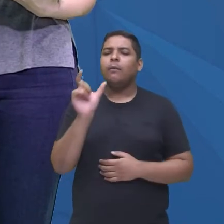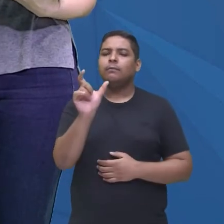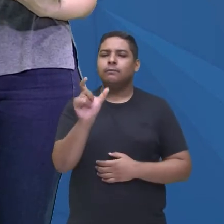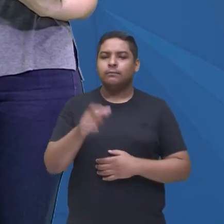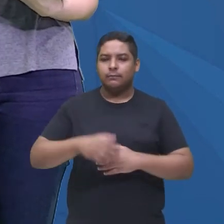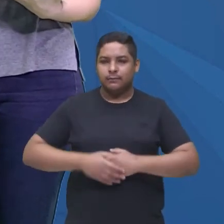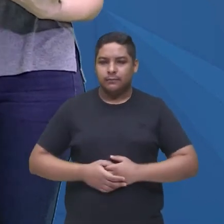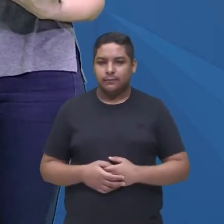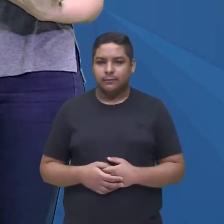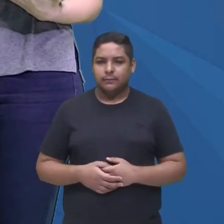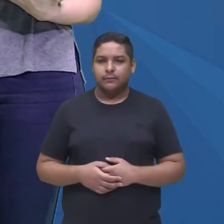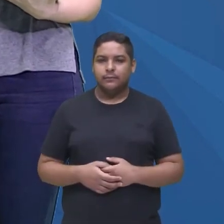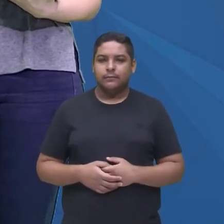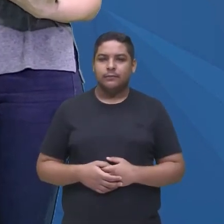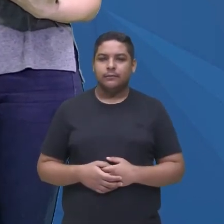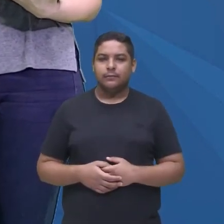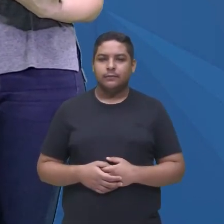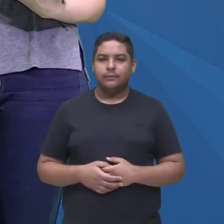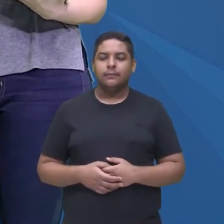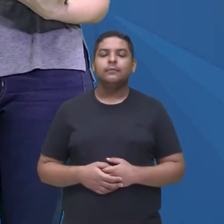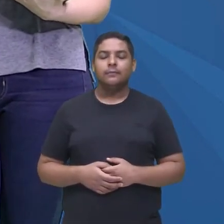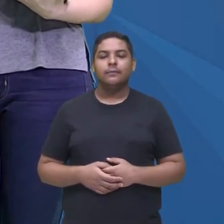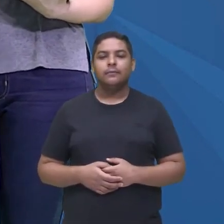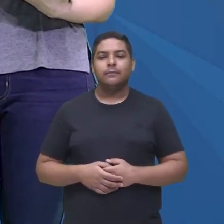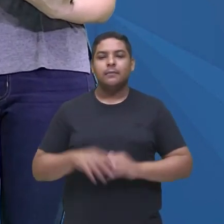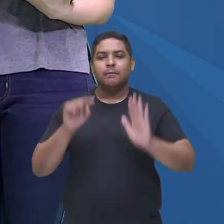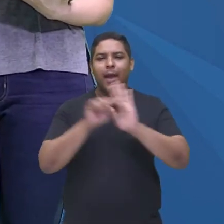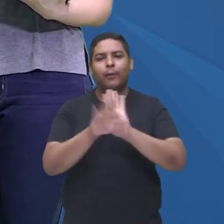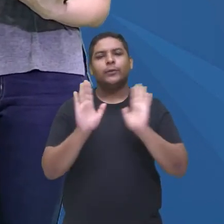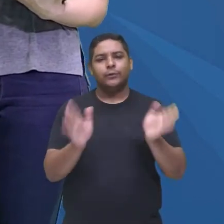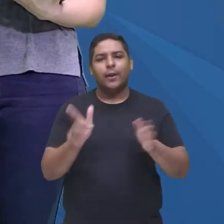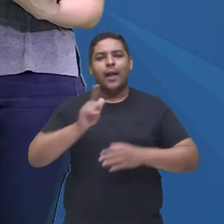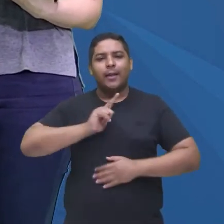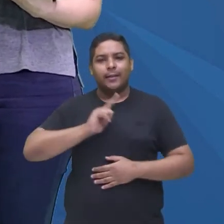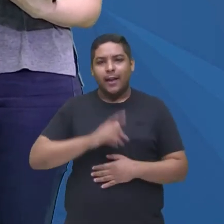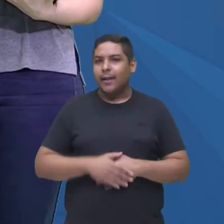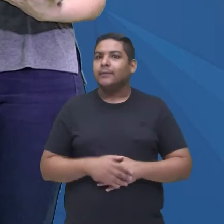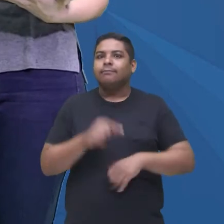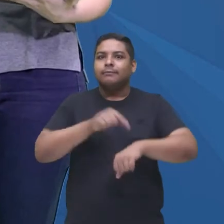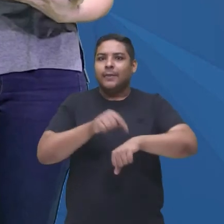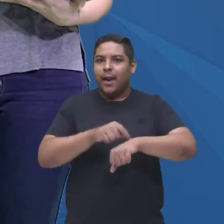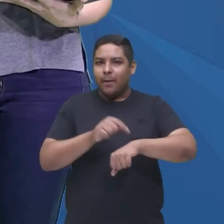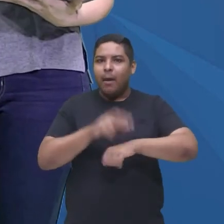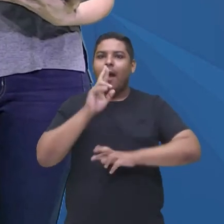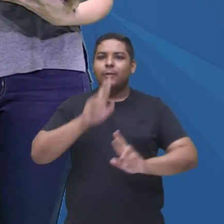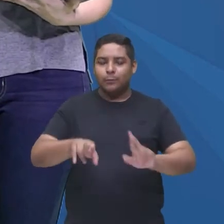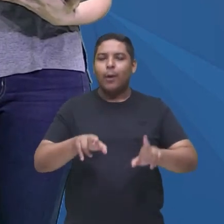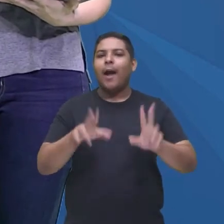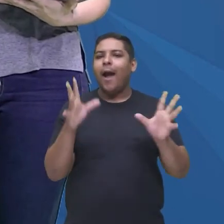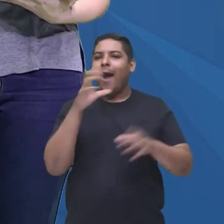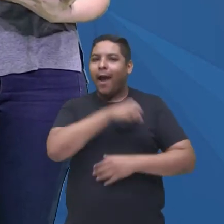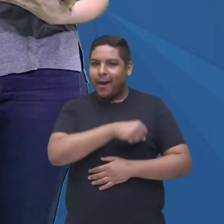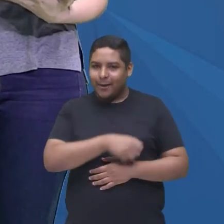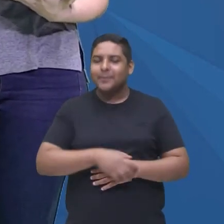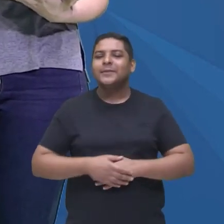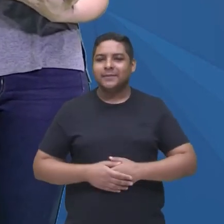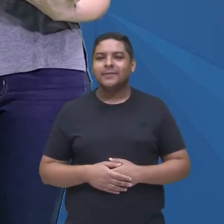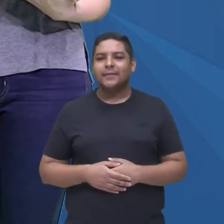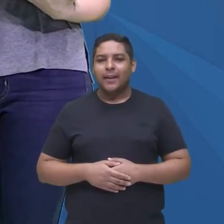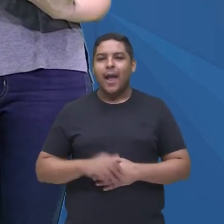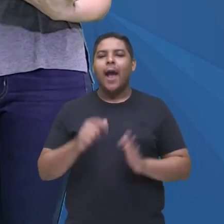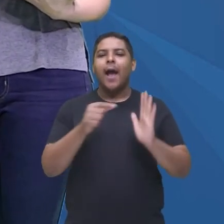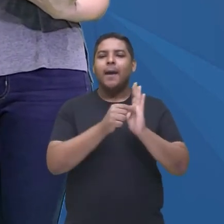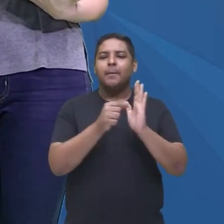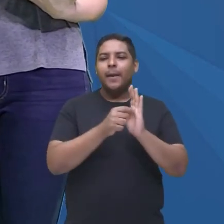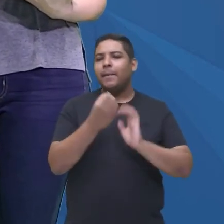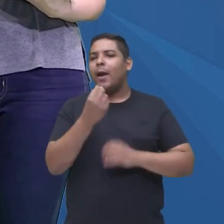para mim, rapidinho, a pergunta já foi ali na tela, não perde tempo, é bem rapidinho, no aplicativo, se tiver